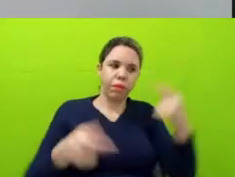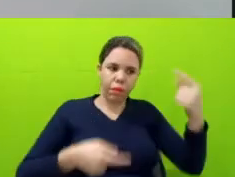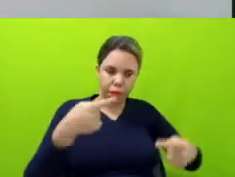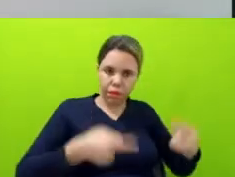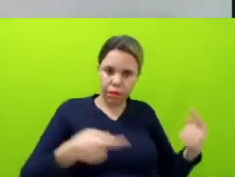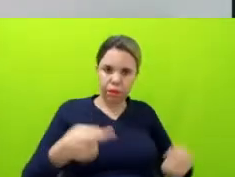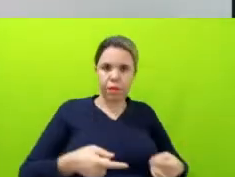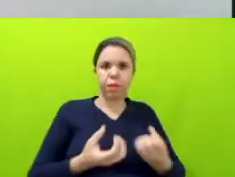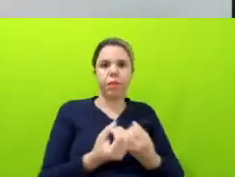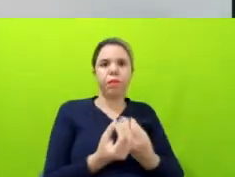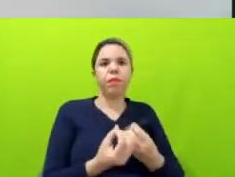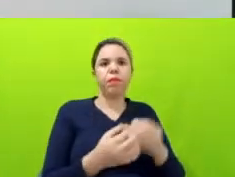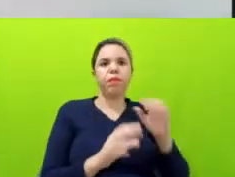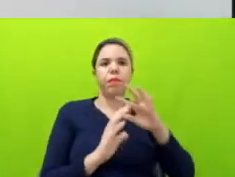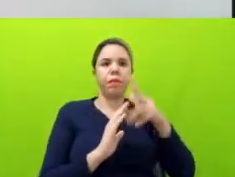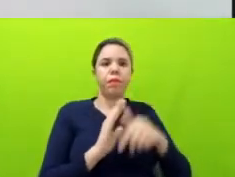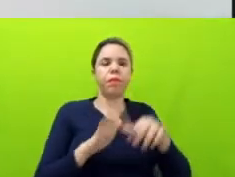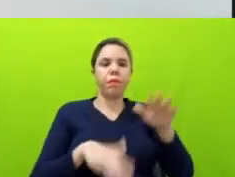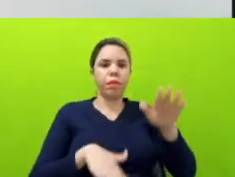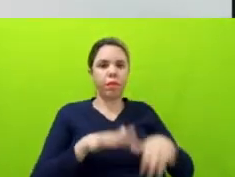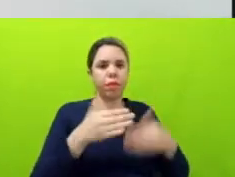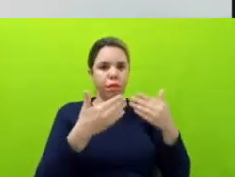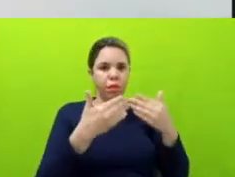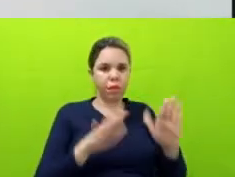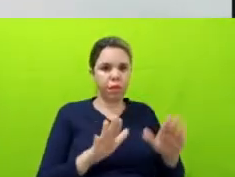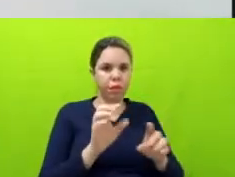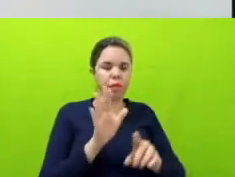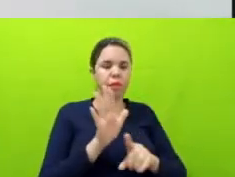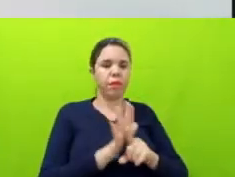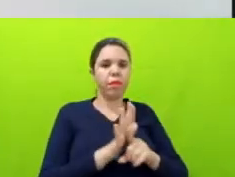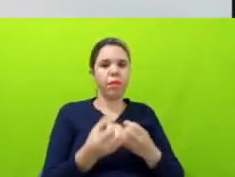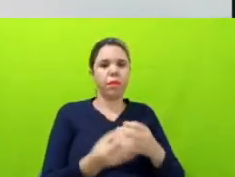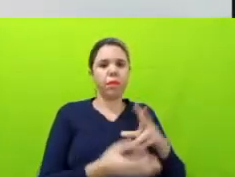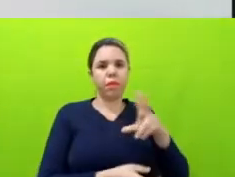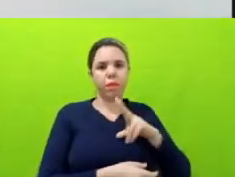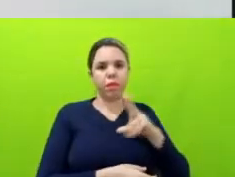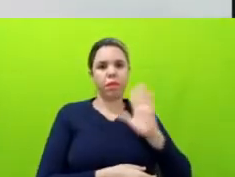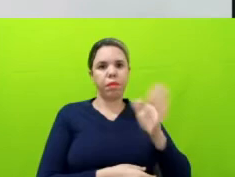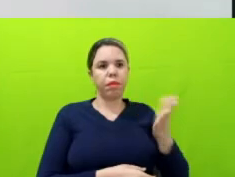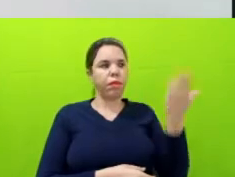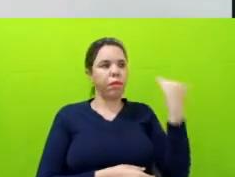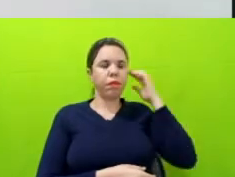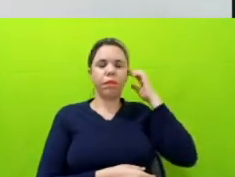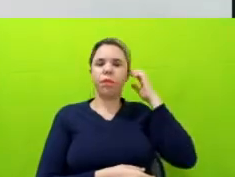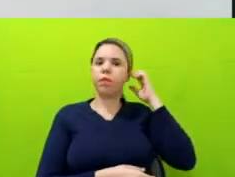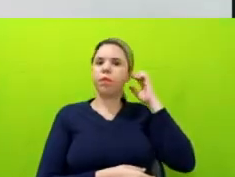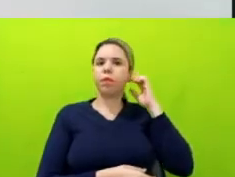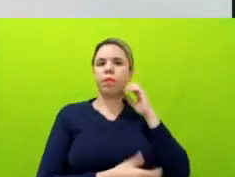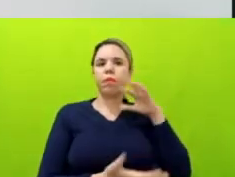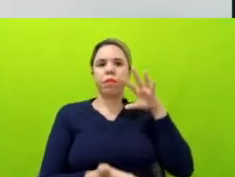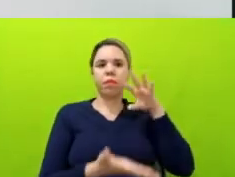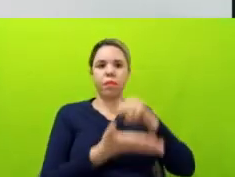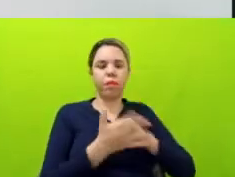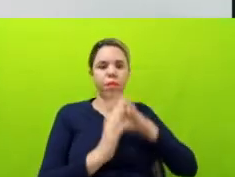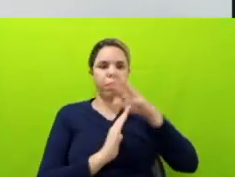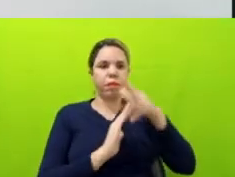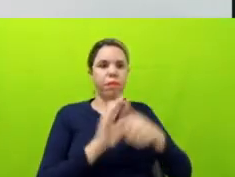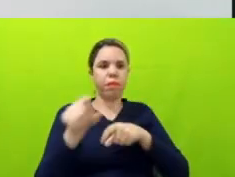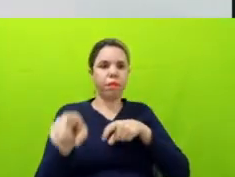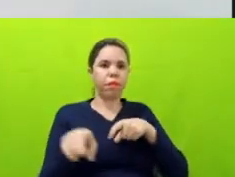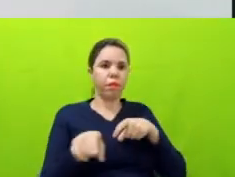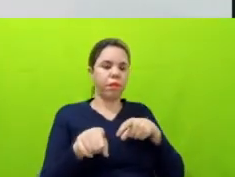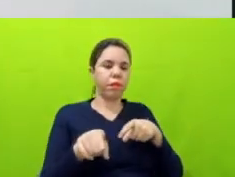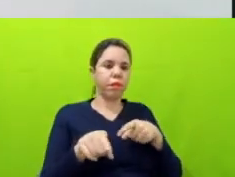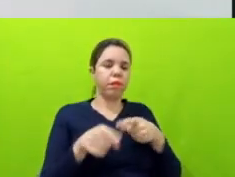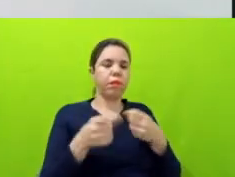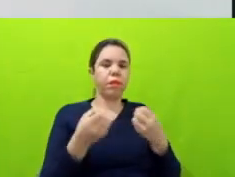torno da abertura de dados pessoais. Isso já aconteceu no passado, então, o Cadastro Ambiental Rural, por exemplo, né, essas informações